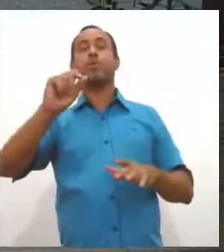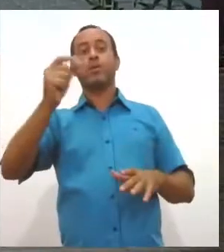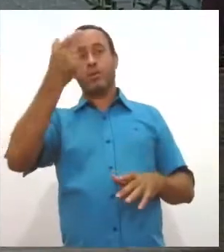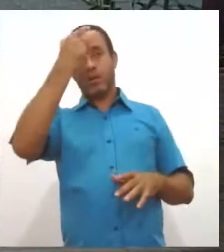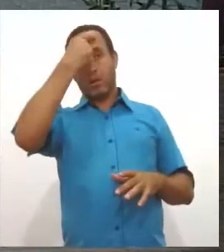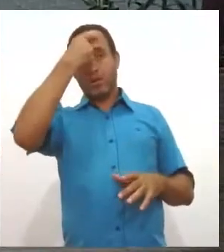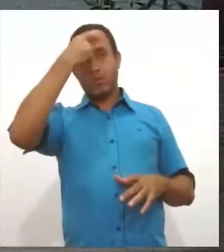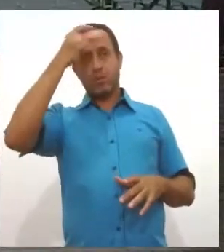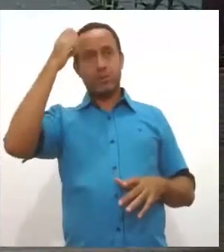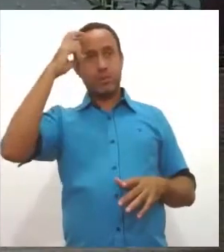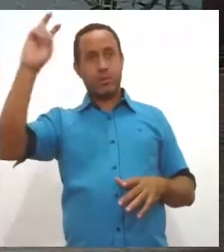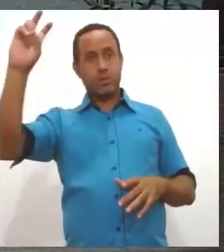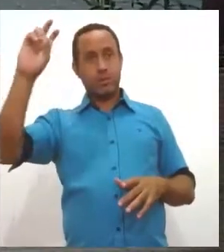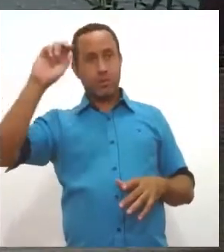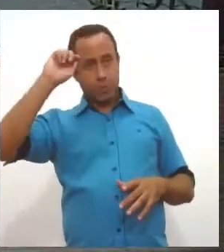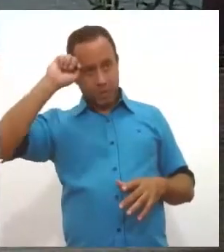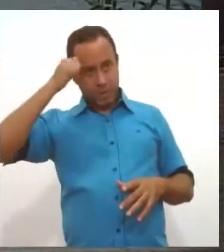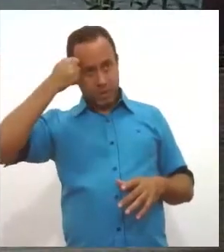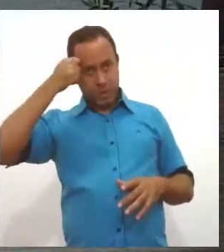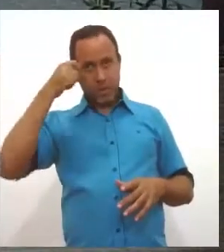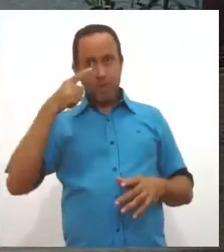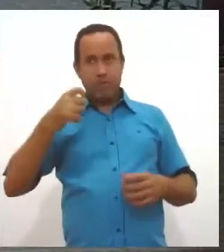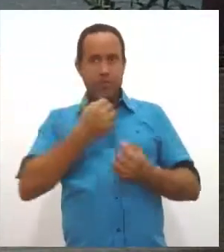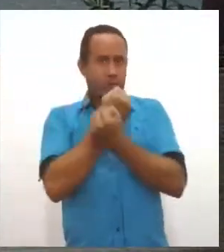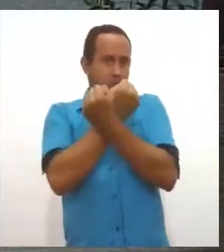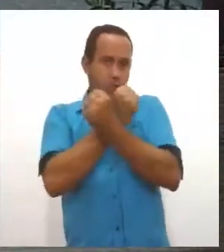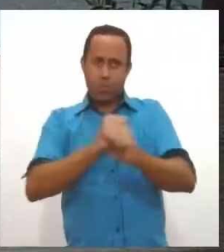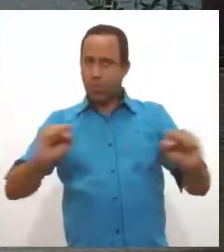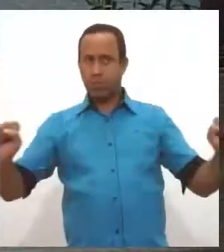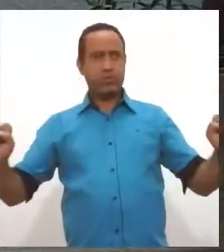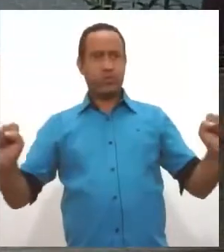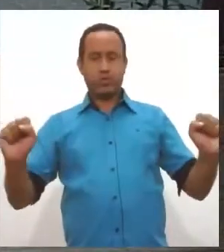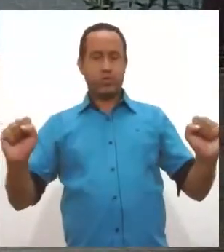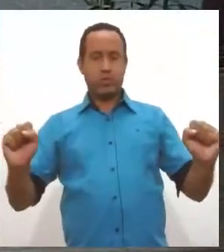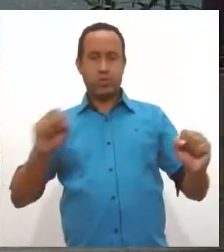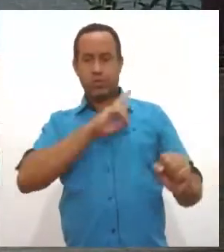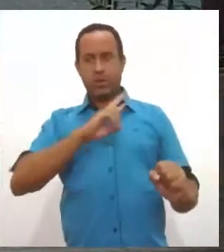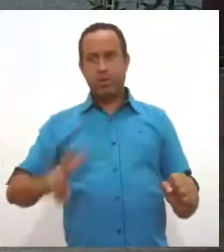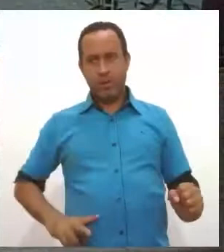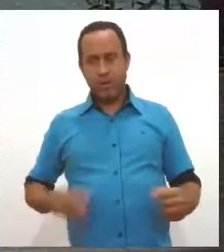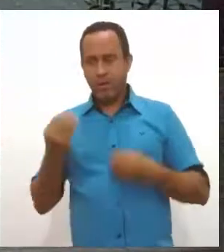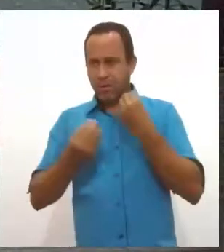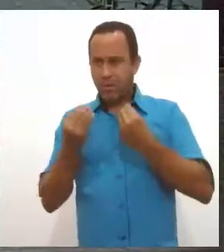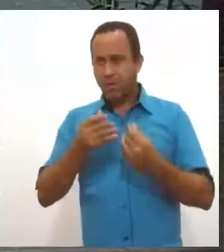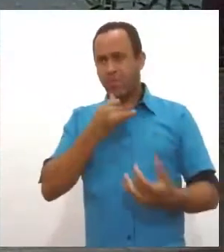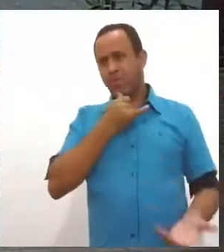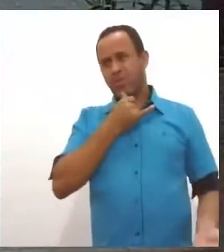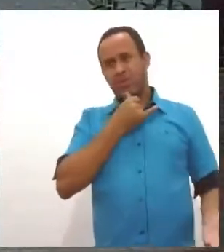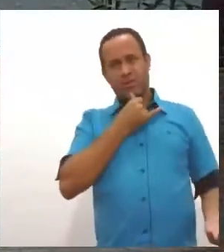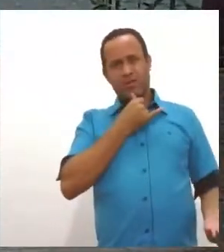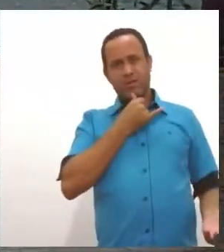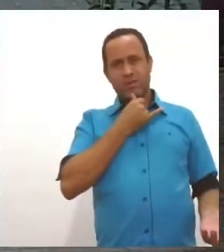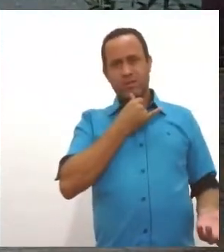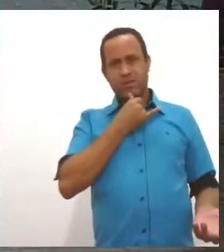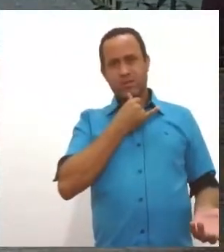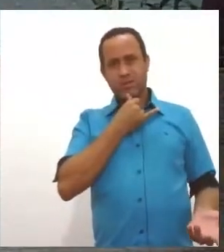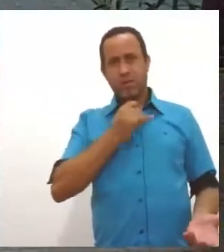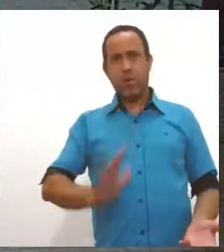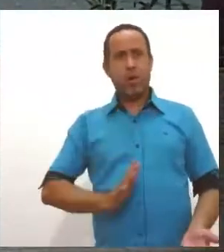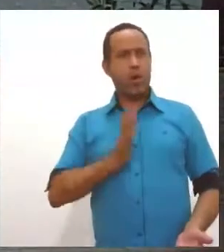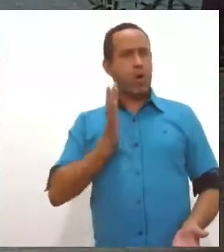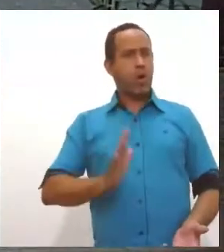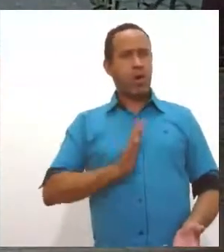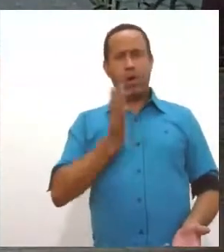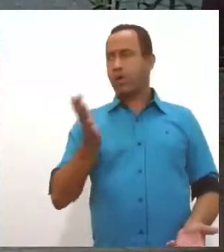negra, a gente acompanha um absurdo como esse da vereadora. Muito triste, né, doutor Fausto? Muito lamentável.